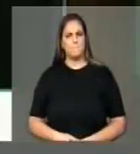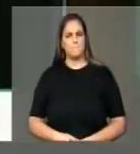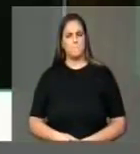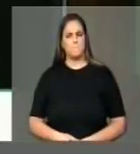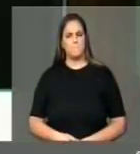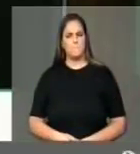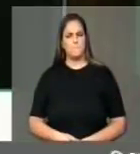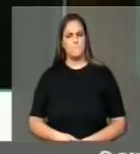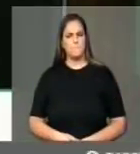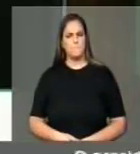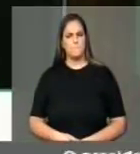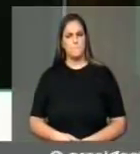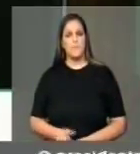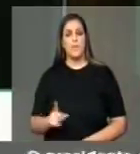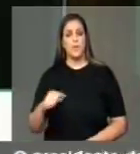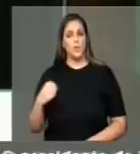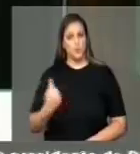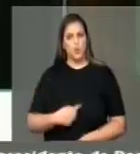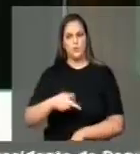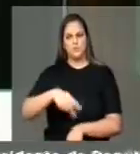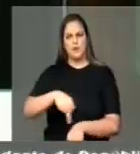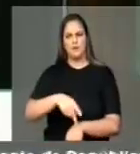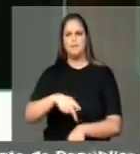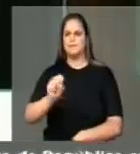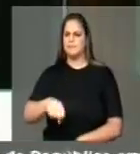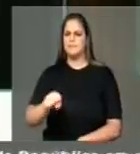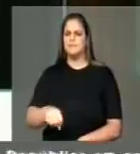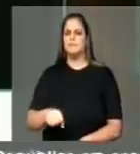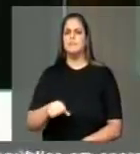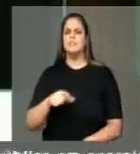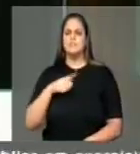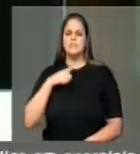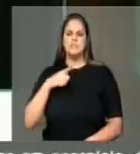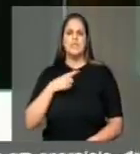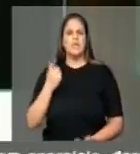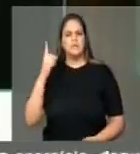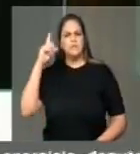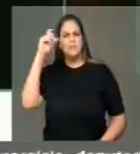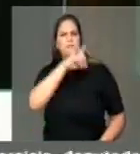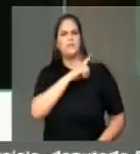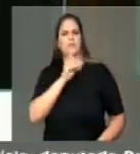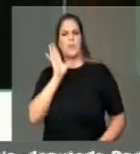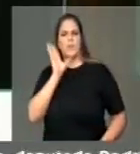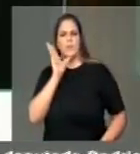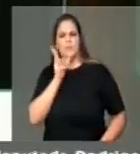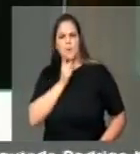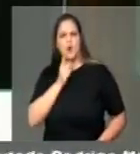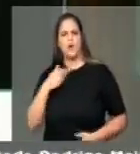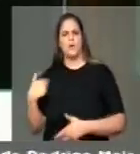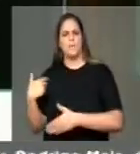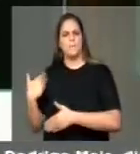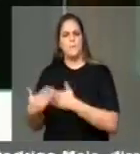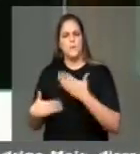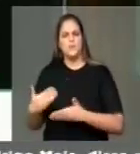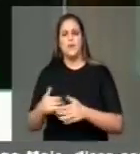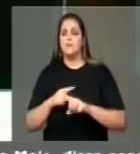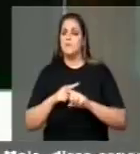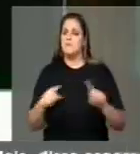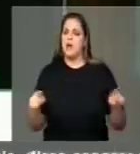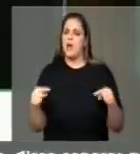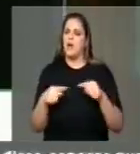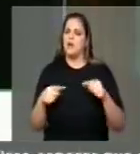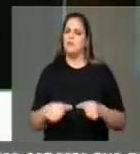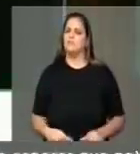país teve, sim, um processo longo, mas democrático